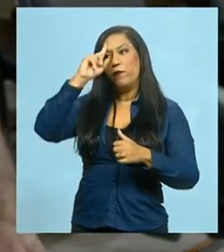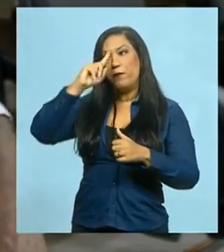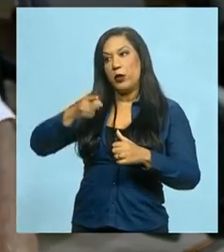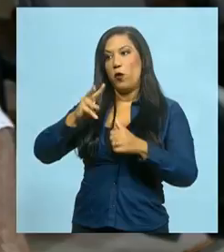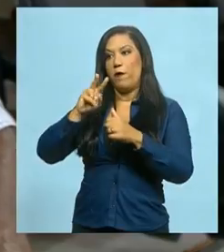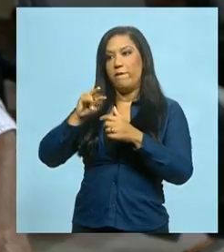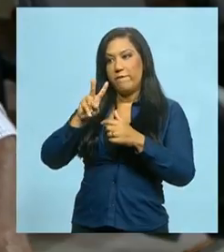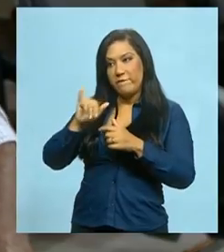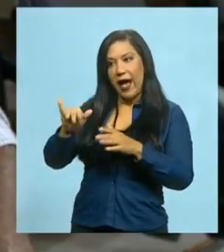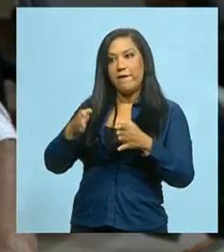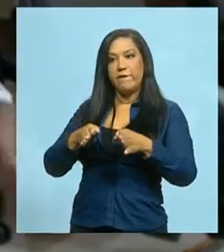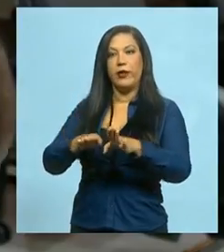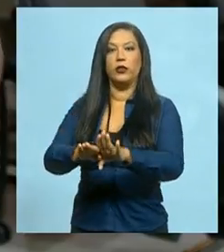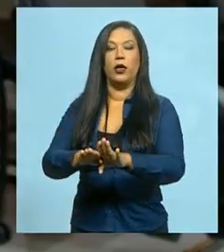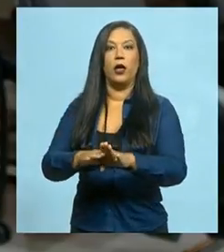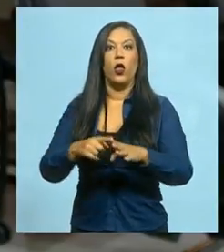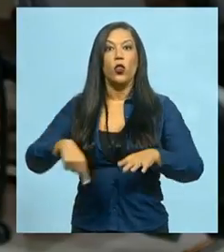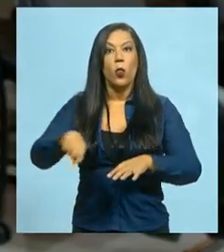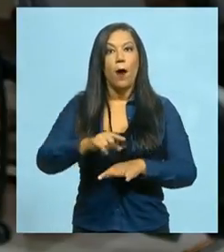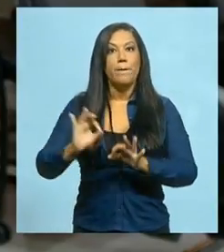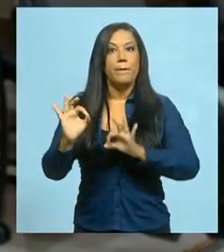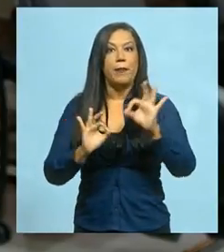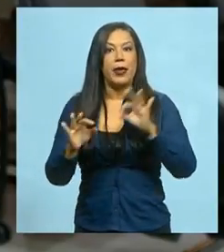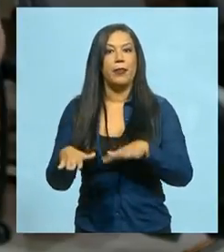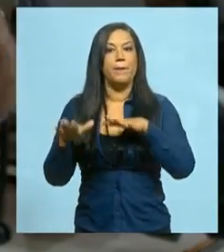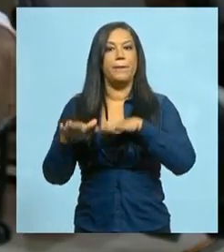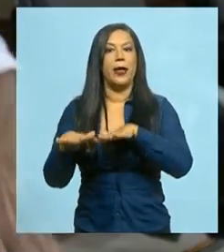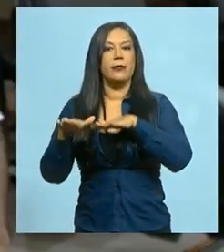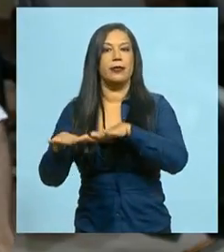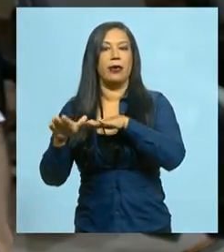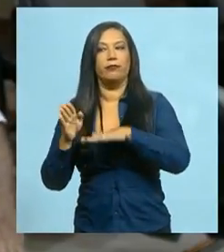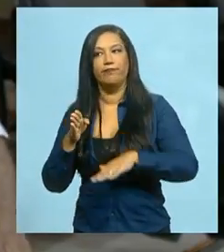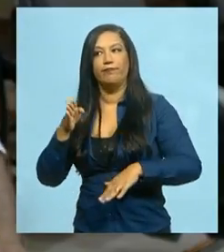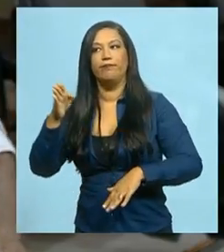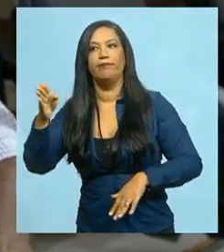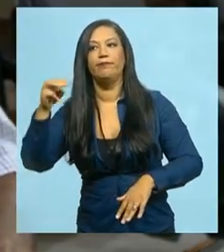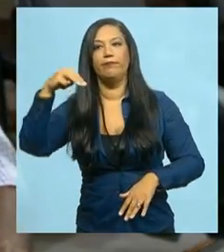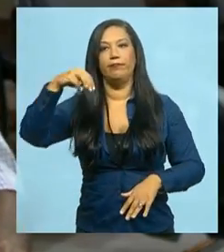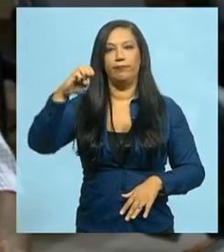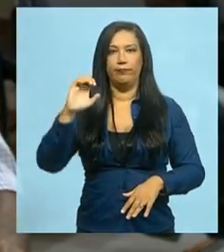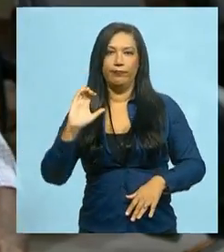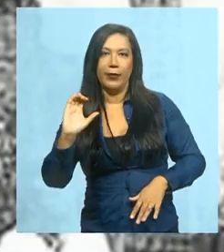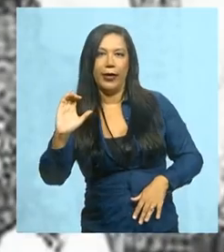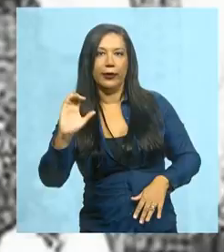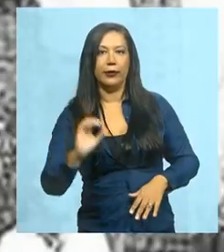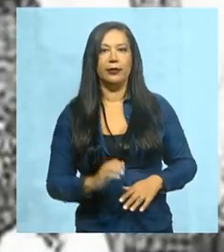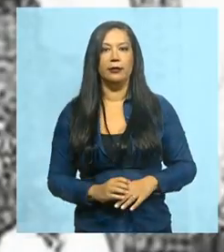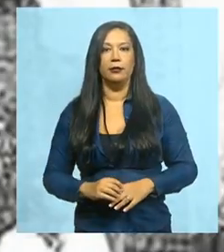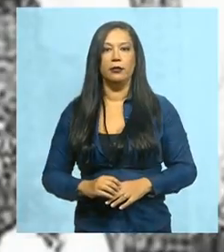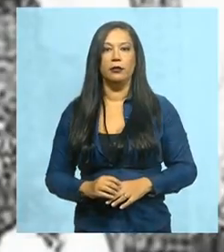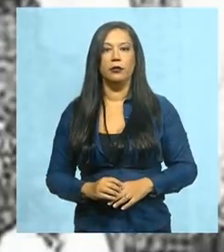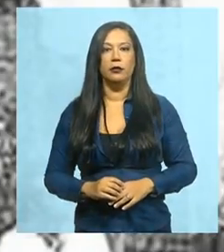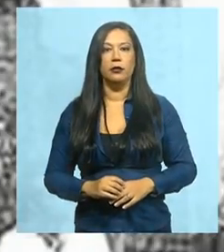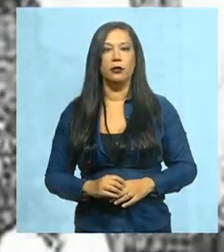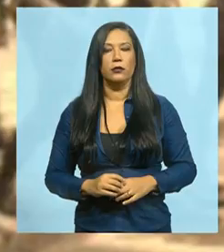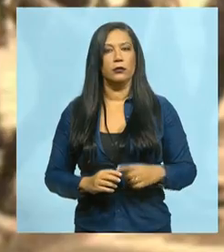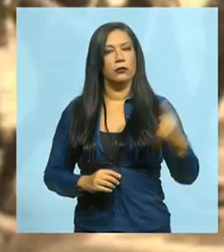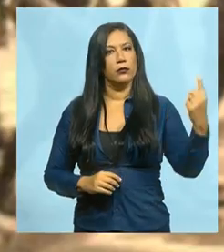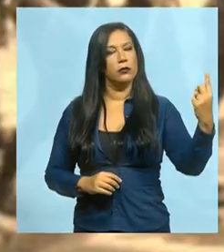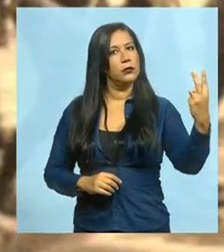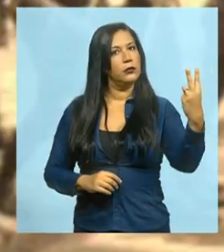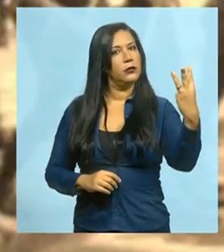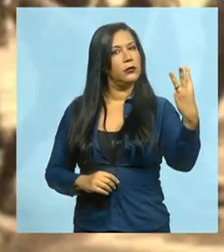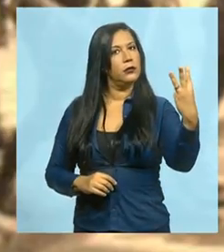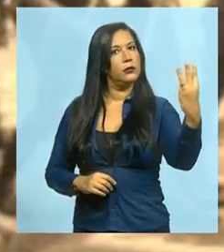gente estava preparando a passeata em direção ao MEC, vem um primeiro, um segundo e um